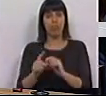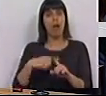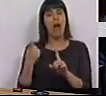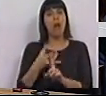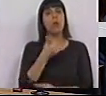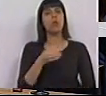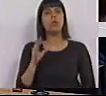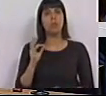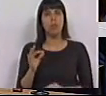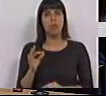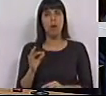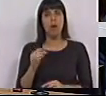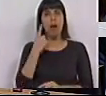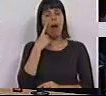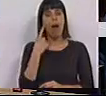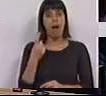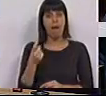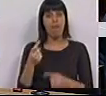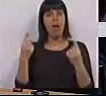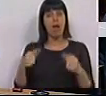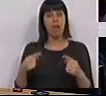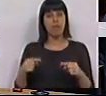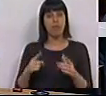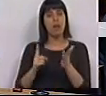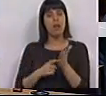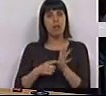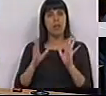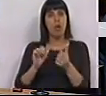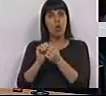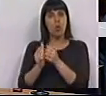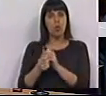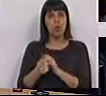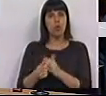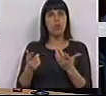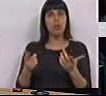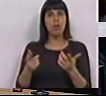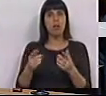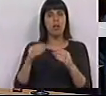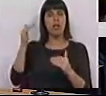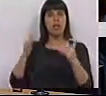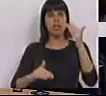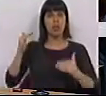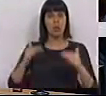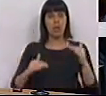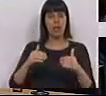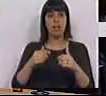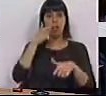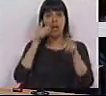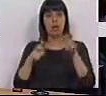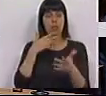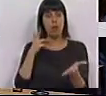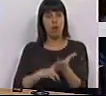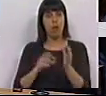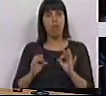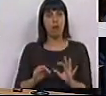2004, se verificar que havia necessidade de corrigir distinções e desigualdades entre contribuintes. Isso é um